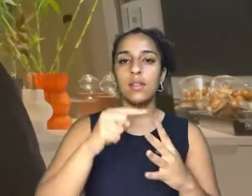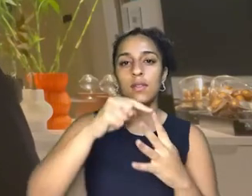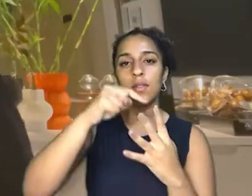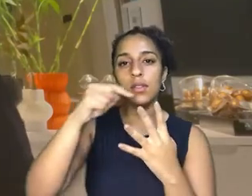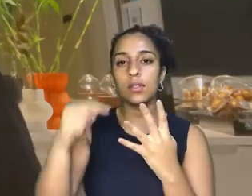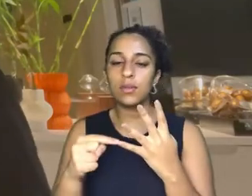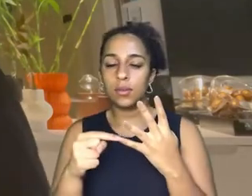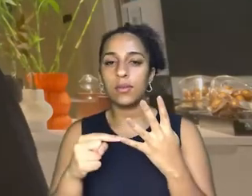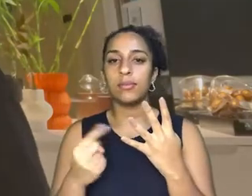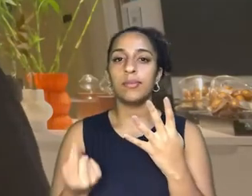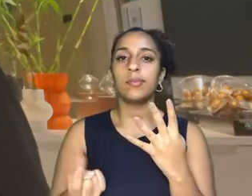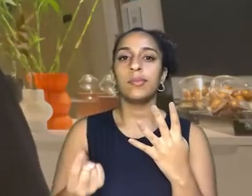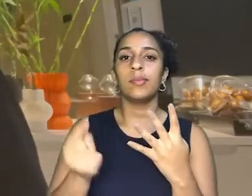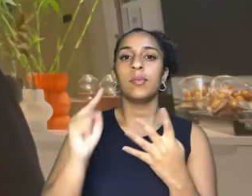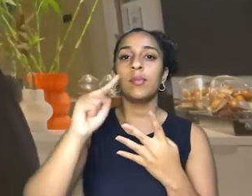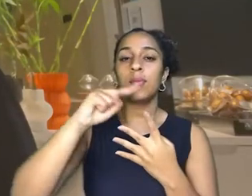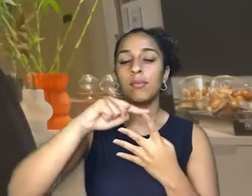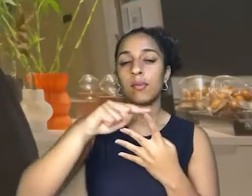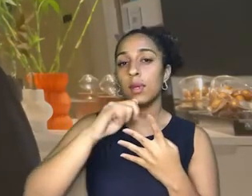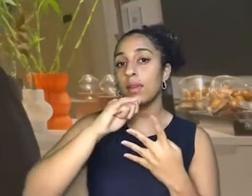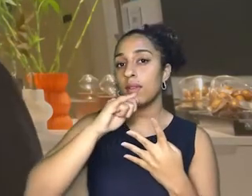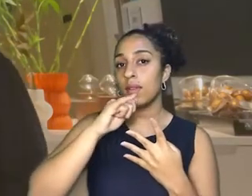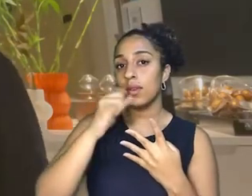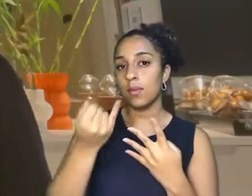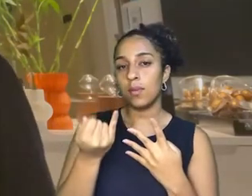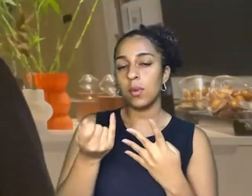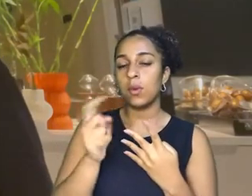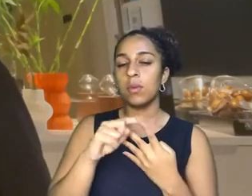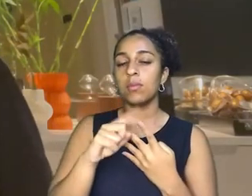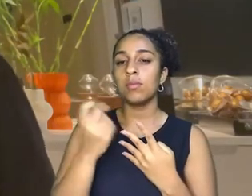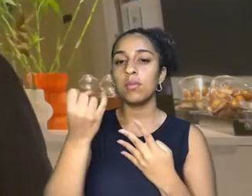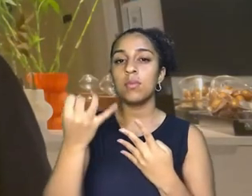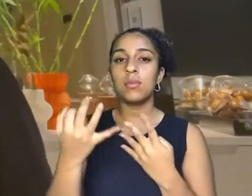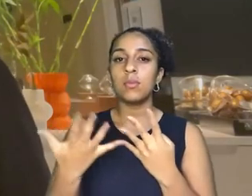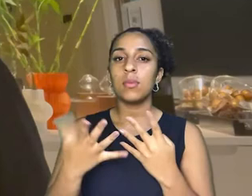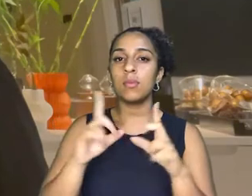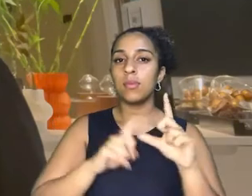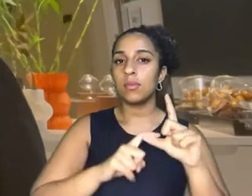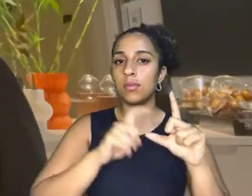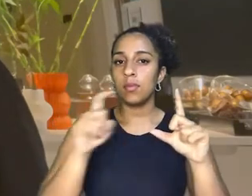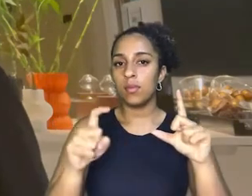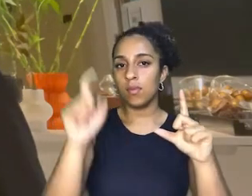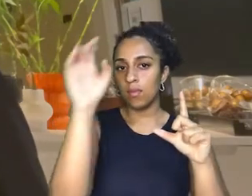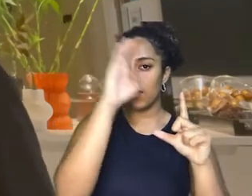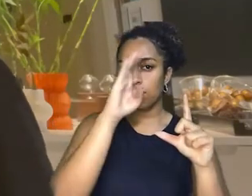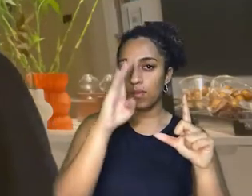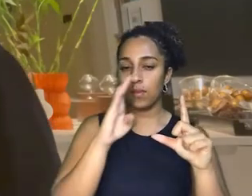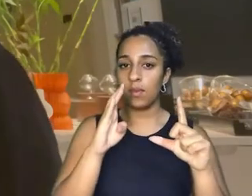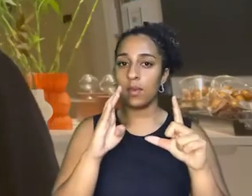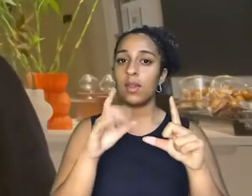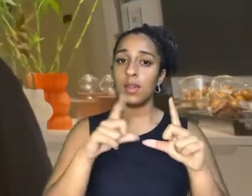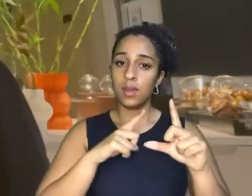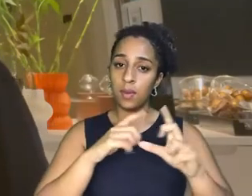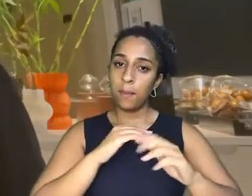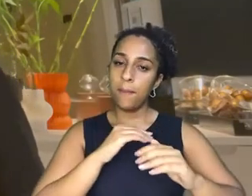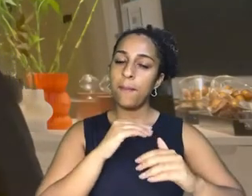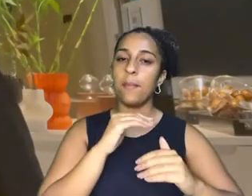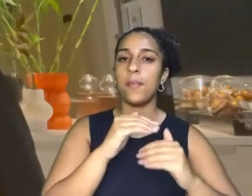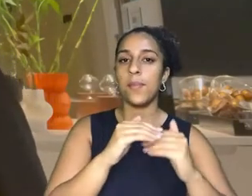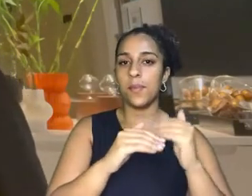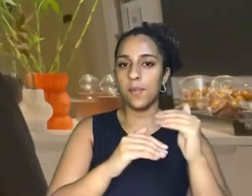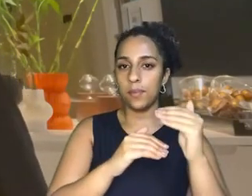pontos no texto dele. E ele vai dizer, por exemplo, o primeiro ponto que a nossa independência será dentro de um processo.